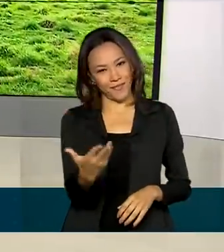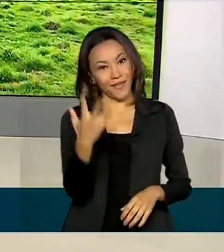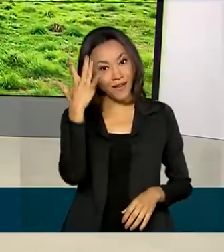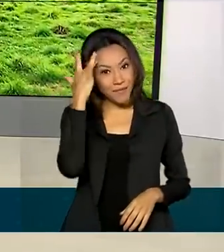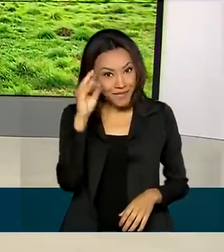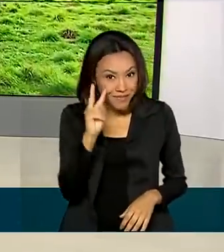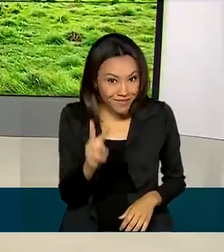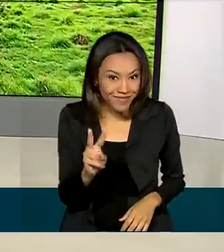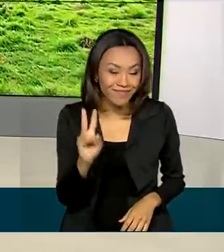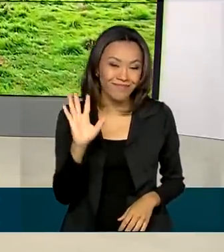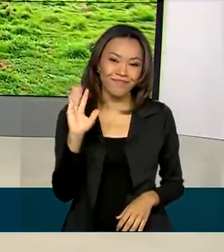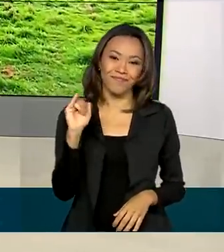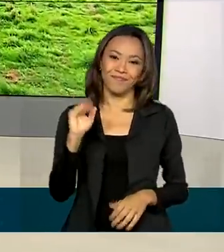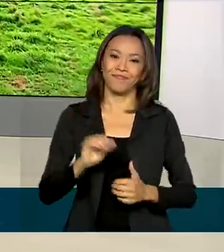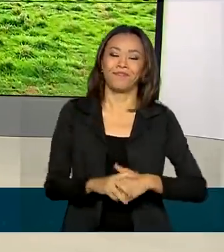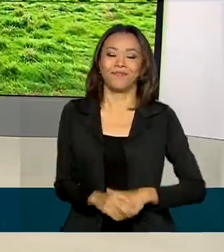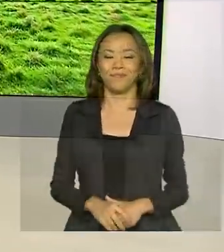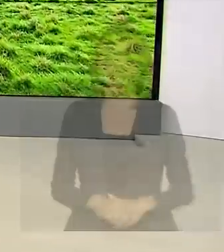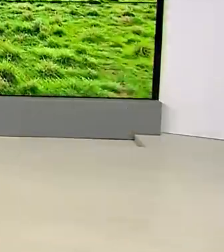nos vemos amanhã. Até lá!